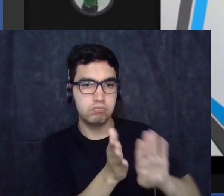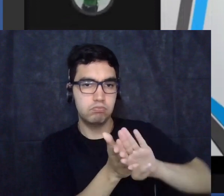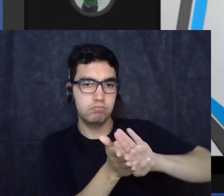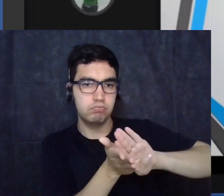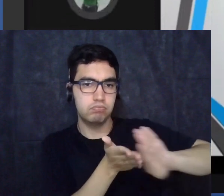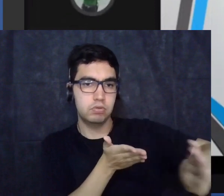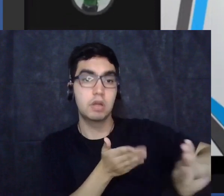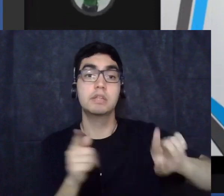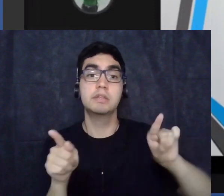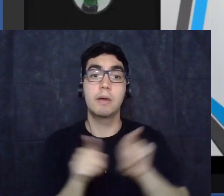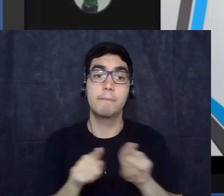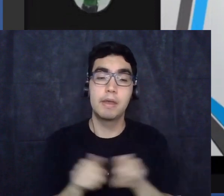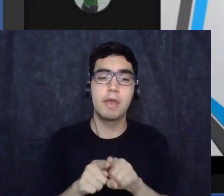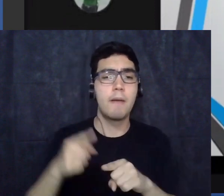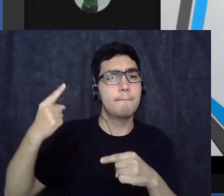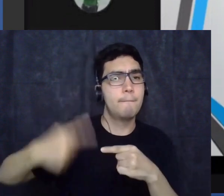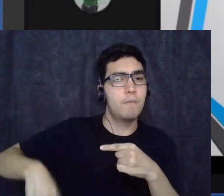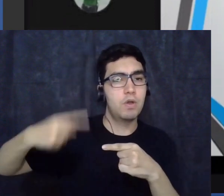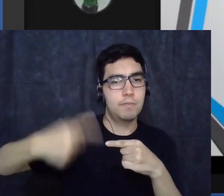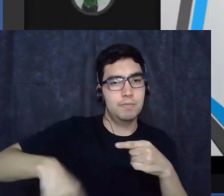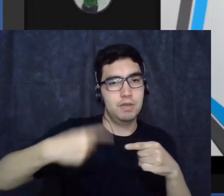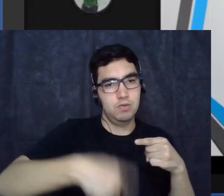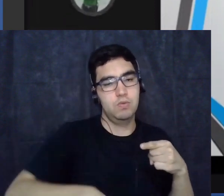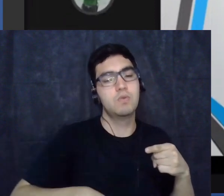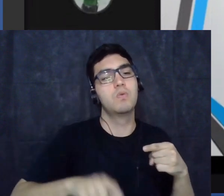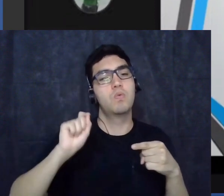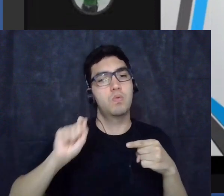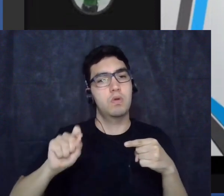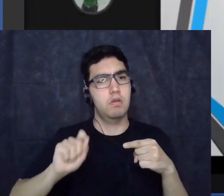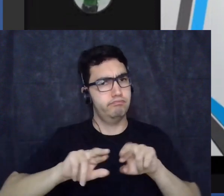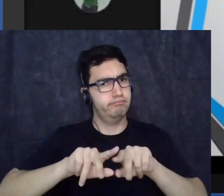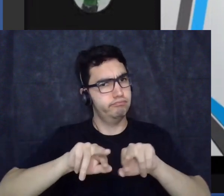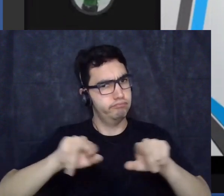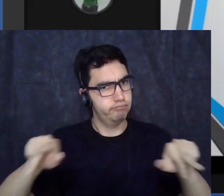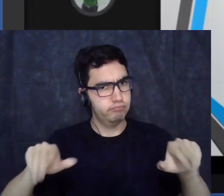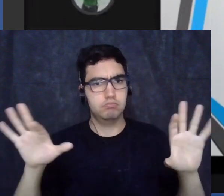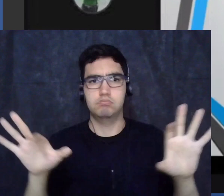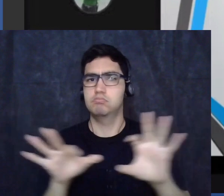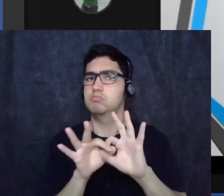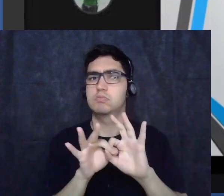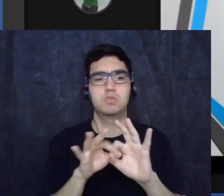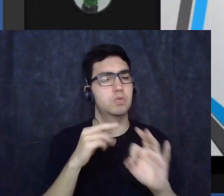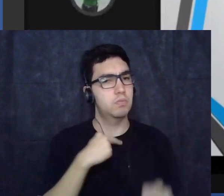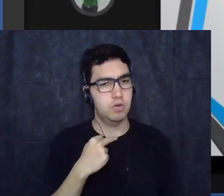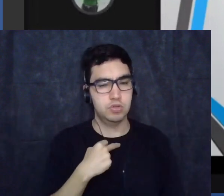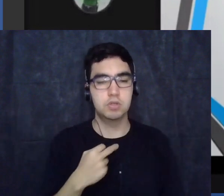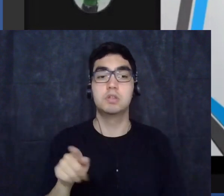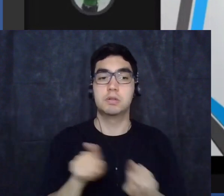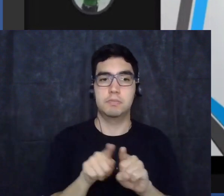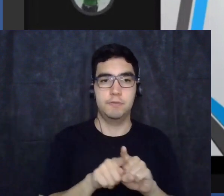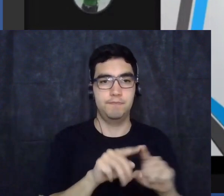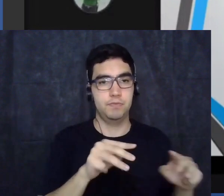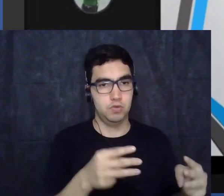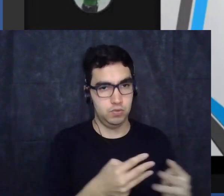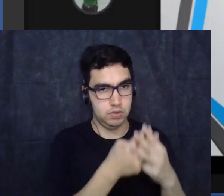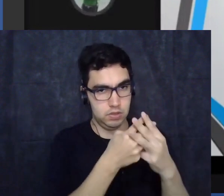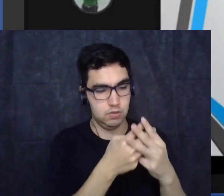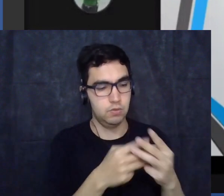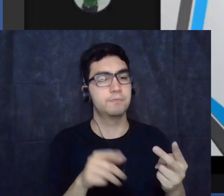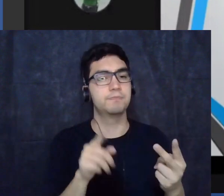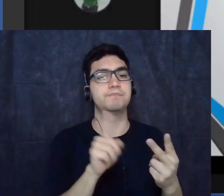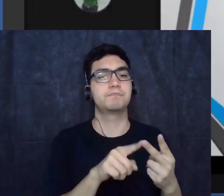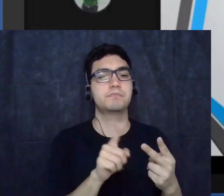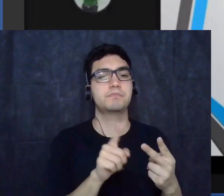mas não se aplicaram só aos judeus foram aplicadas também aos negros que viviam na Alemanha que era um número bem